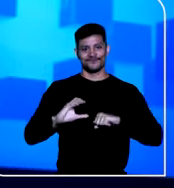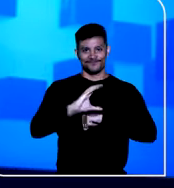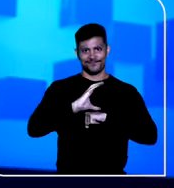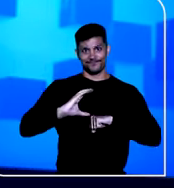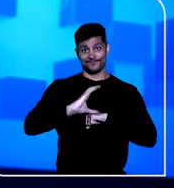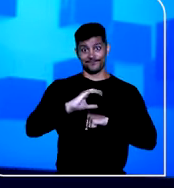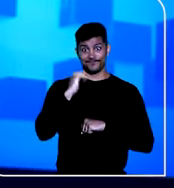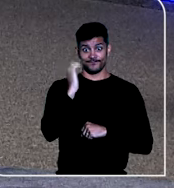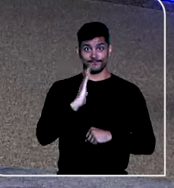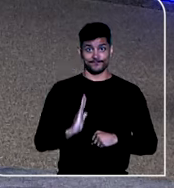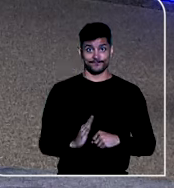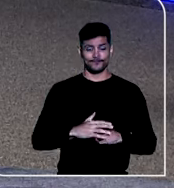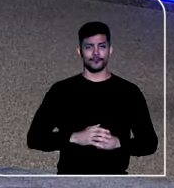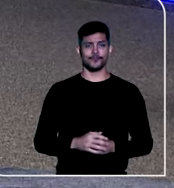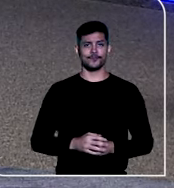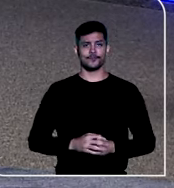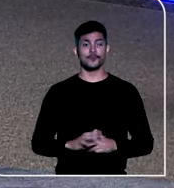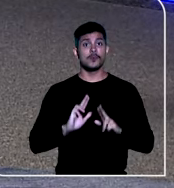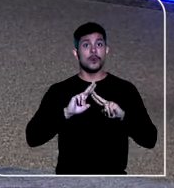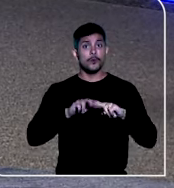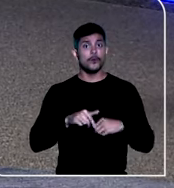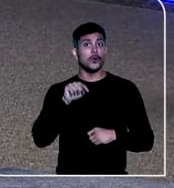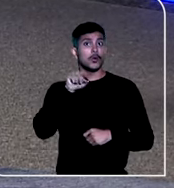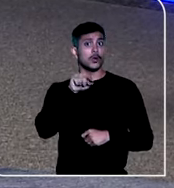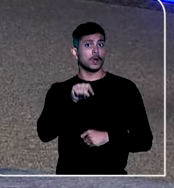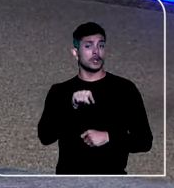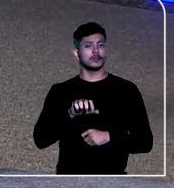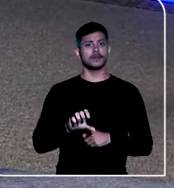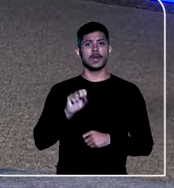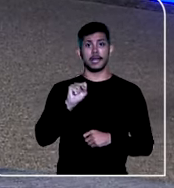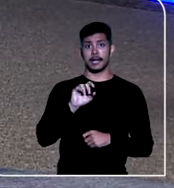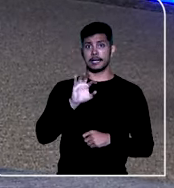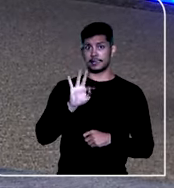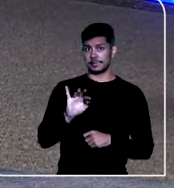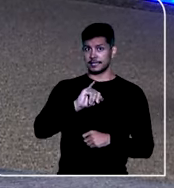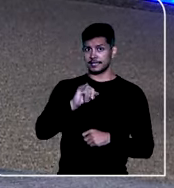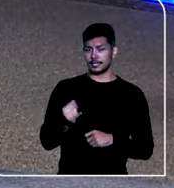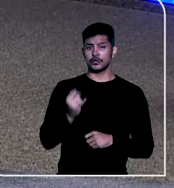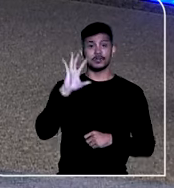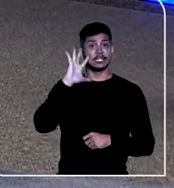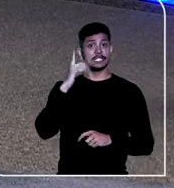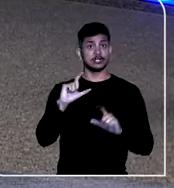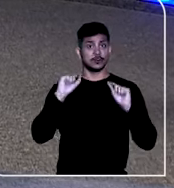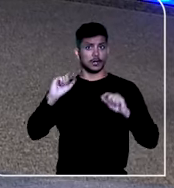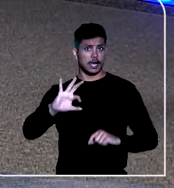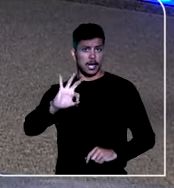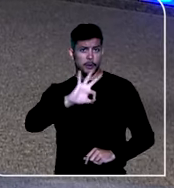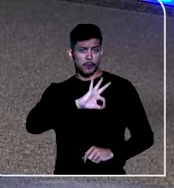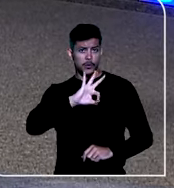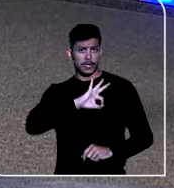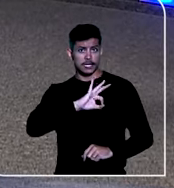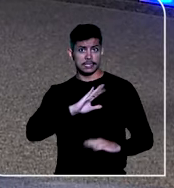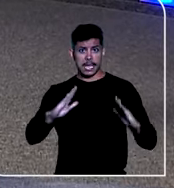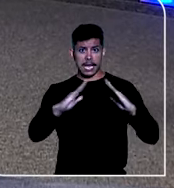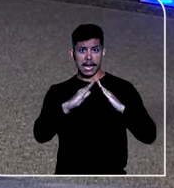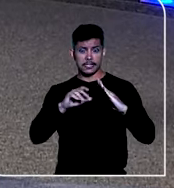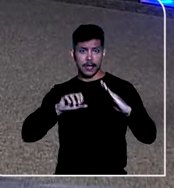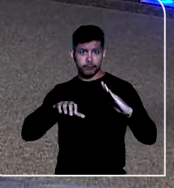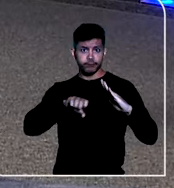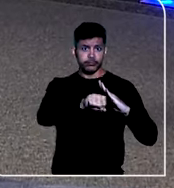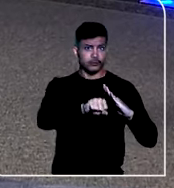brasileira. E com base nisso, o STJ tem decidido que o ingresso policial em residências